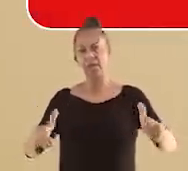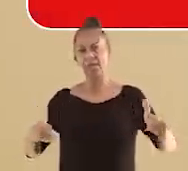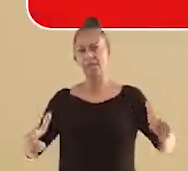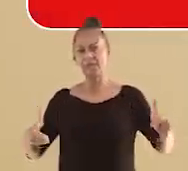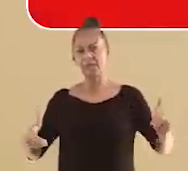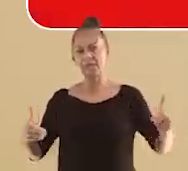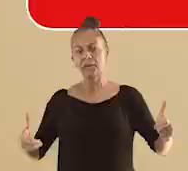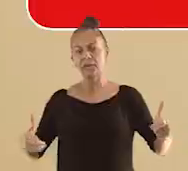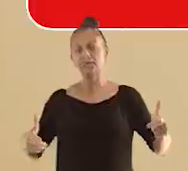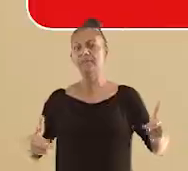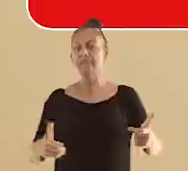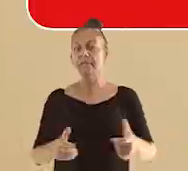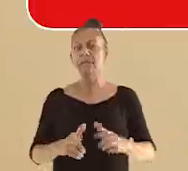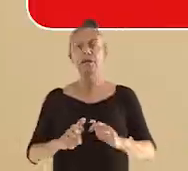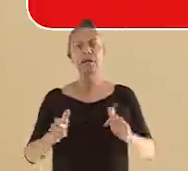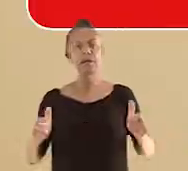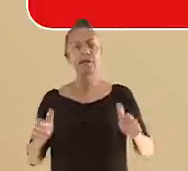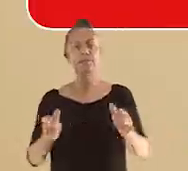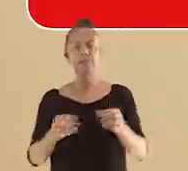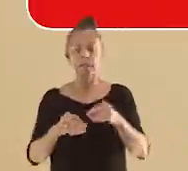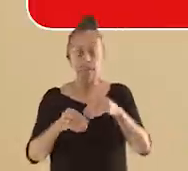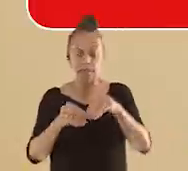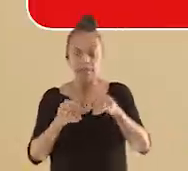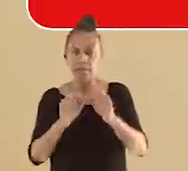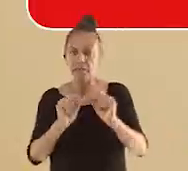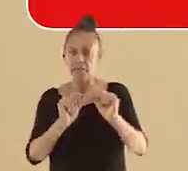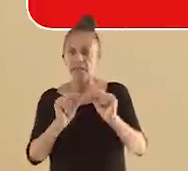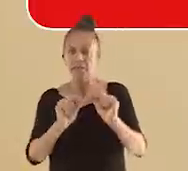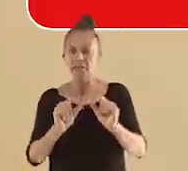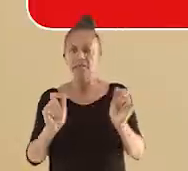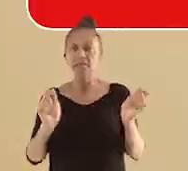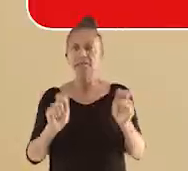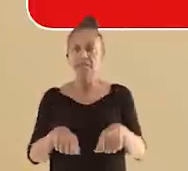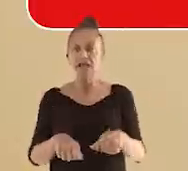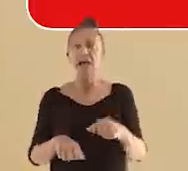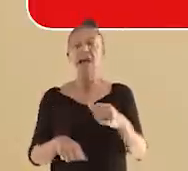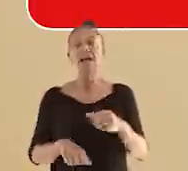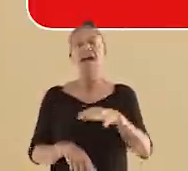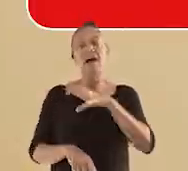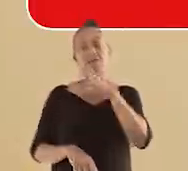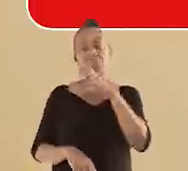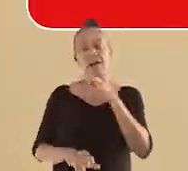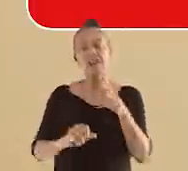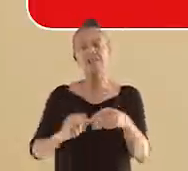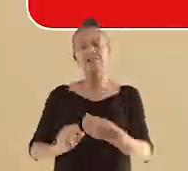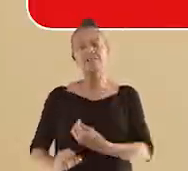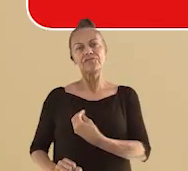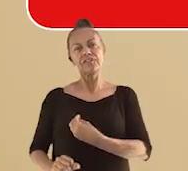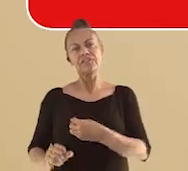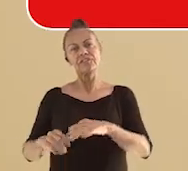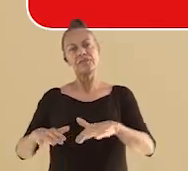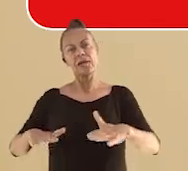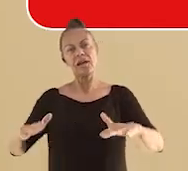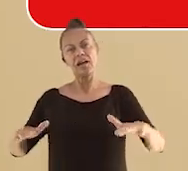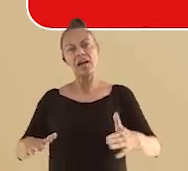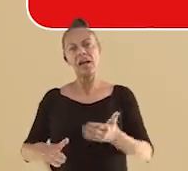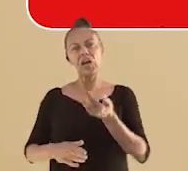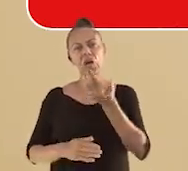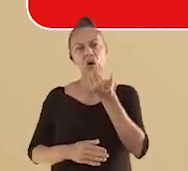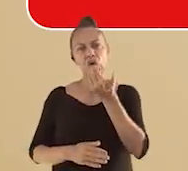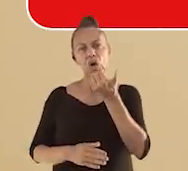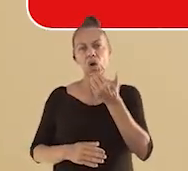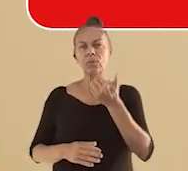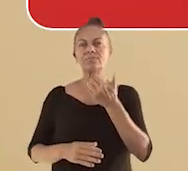aumentando. Todo esse lixo, tanto grande quanto pequeno, pode ser ingerido acidentalmente por animais marinhos.